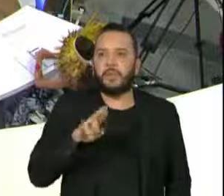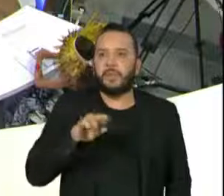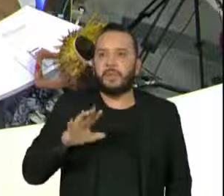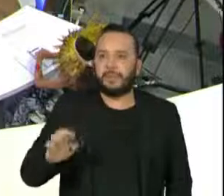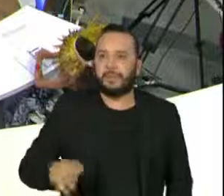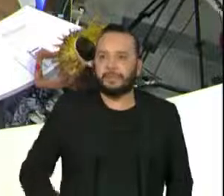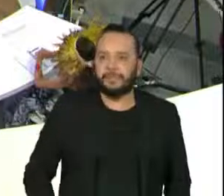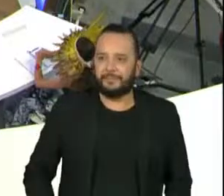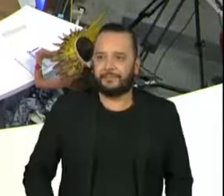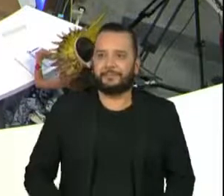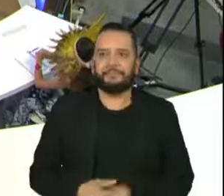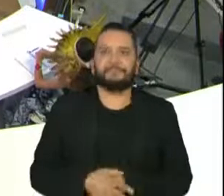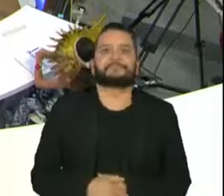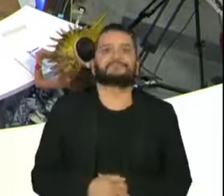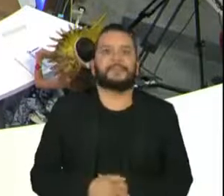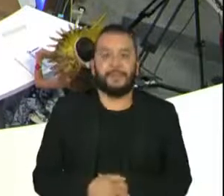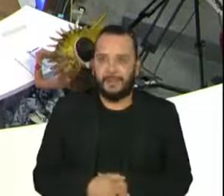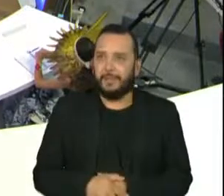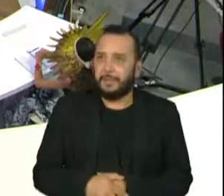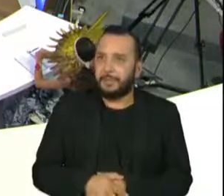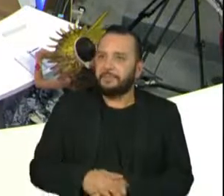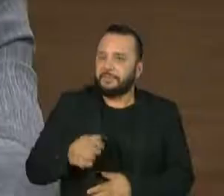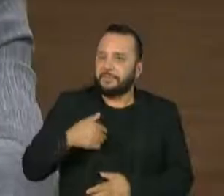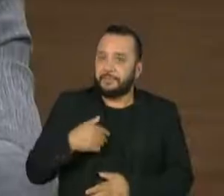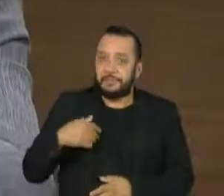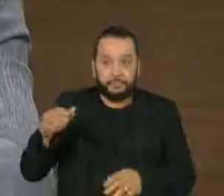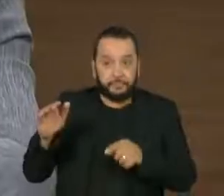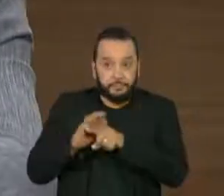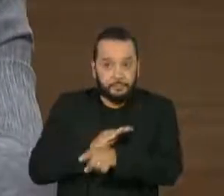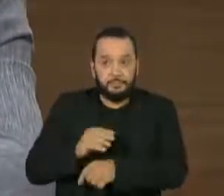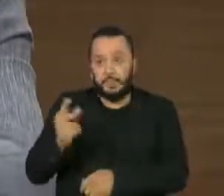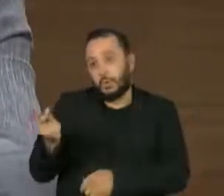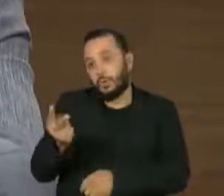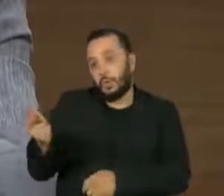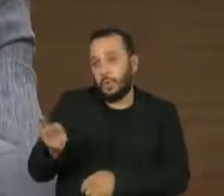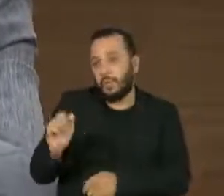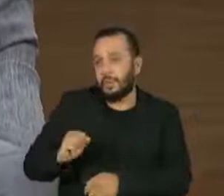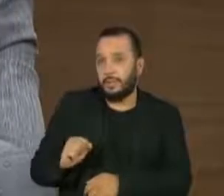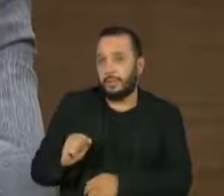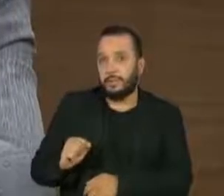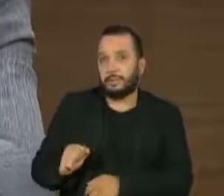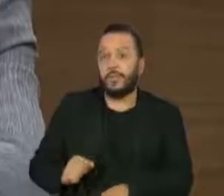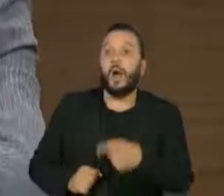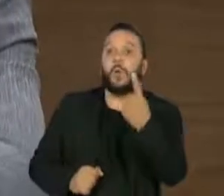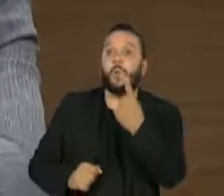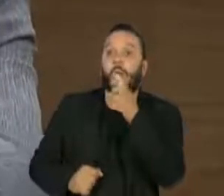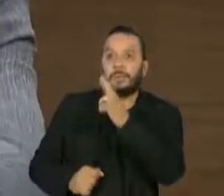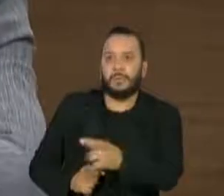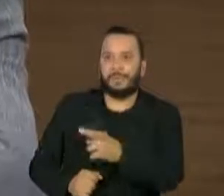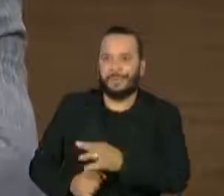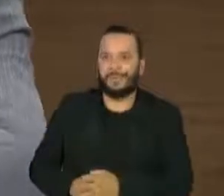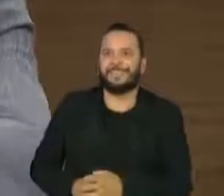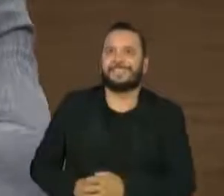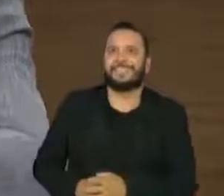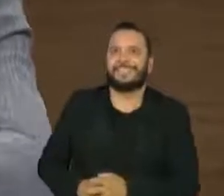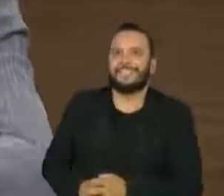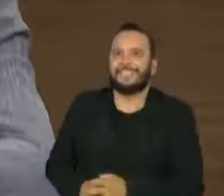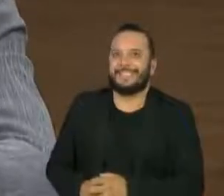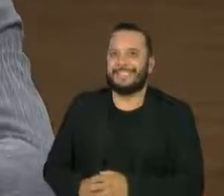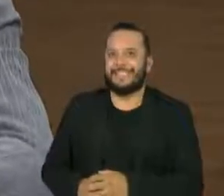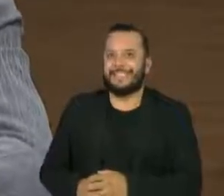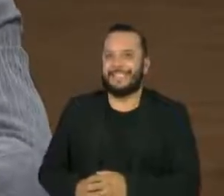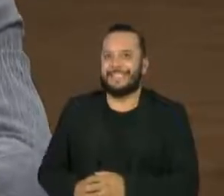Vamos lá, essa eu queria deixar aberta para vocês dois, para quem quiser responder ou os dois também. Para um responder pelo nosso